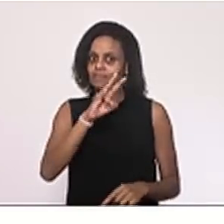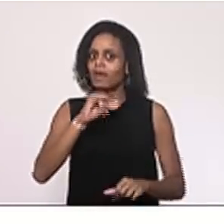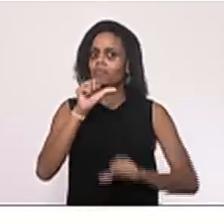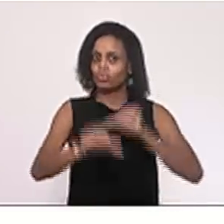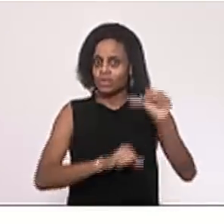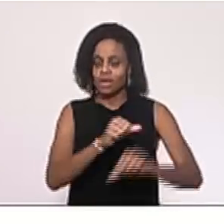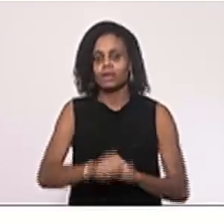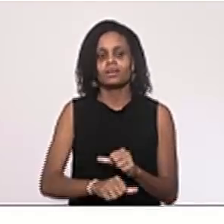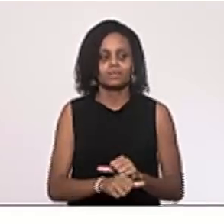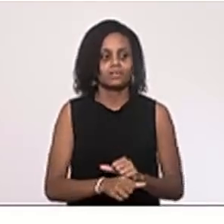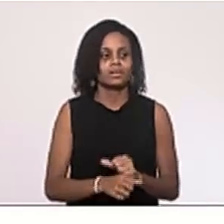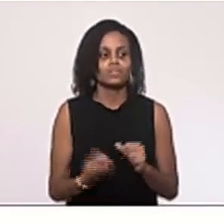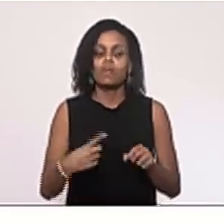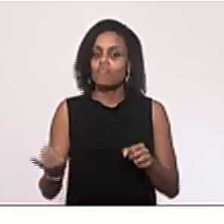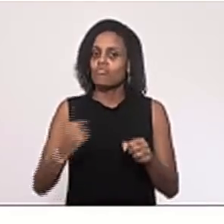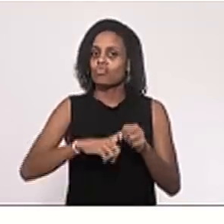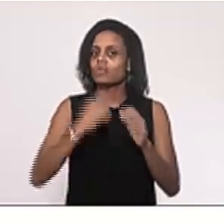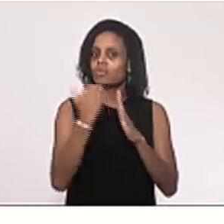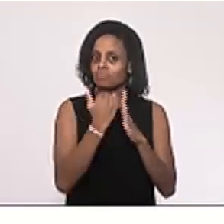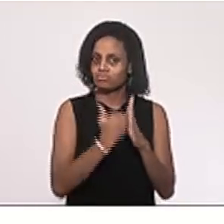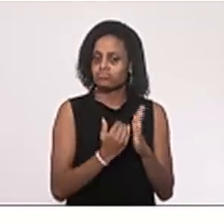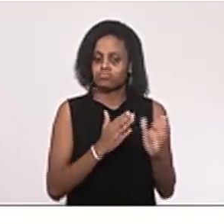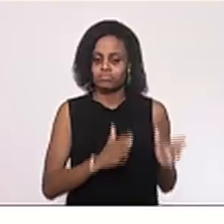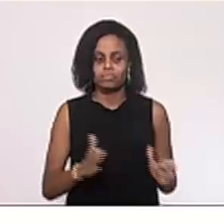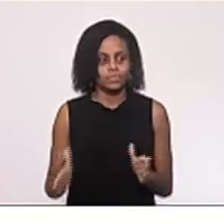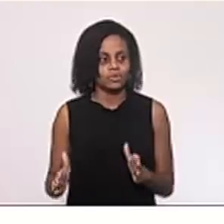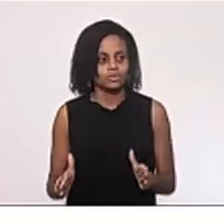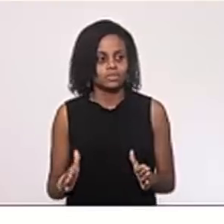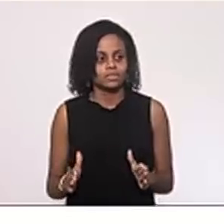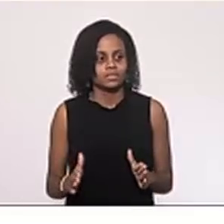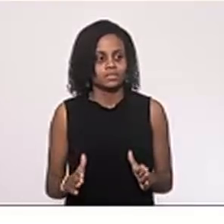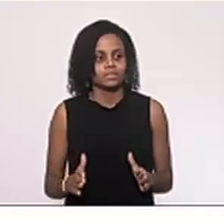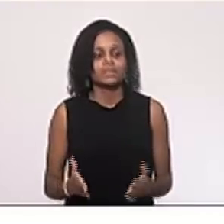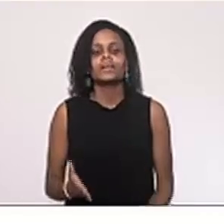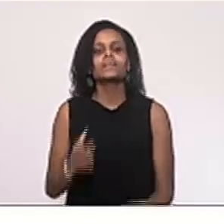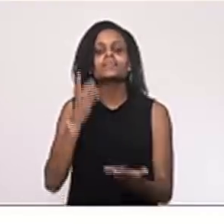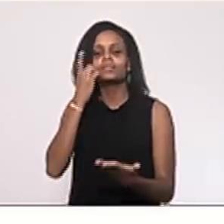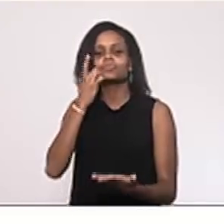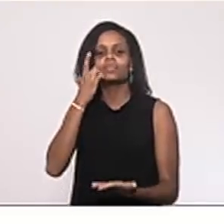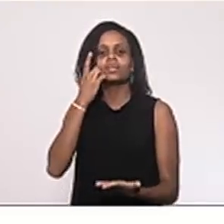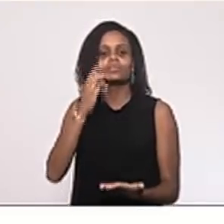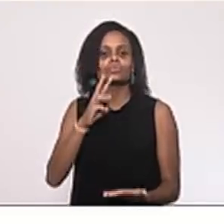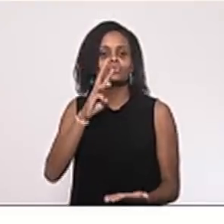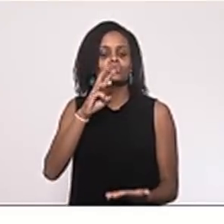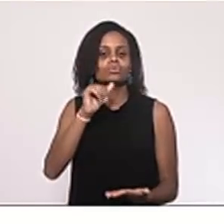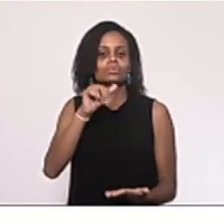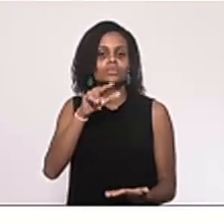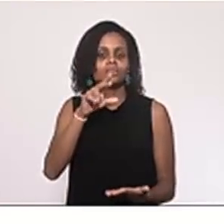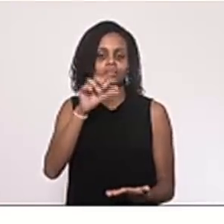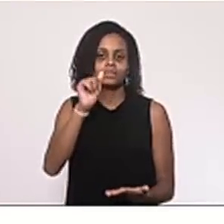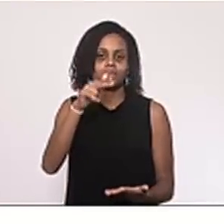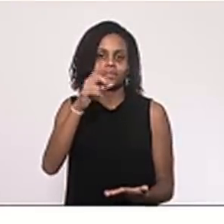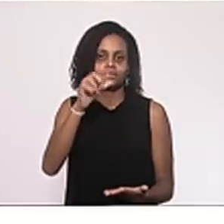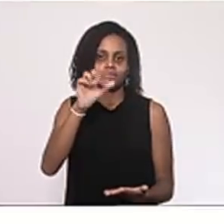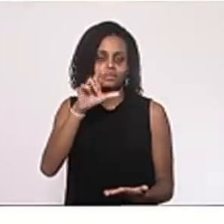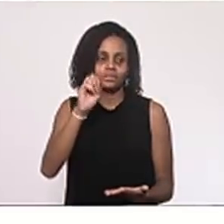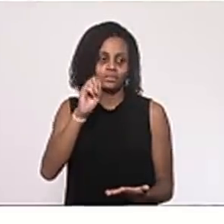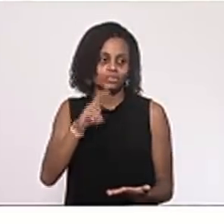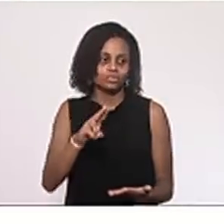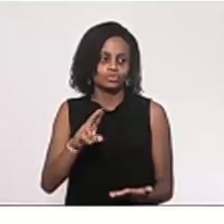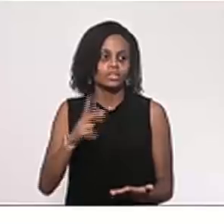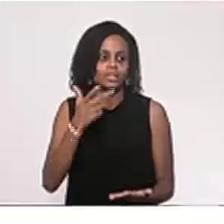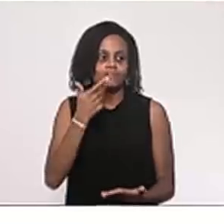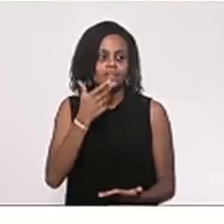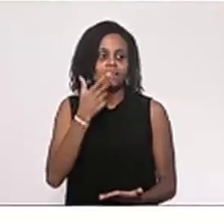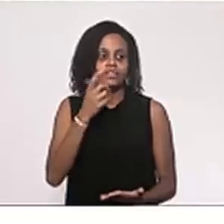e nós vamos restaurar a ordem. Para finalizar, deputado Anderson. Deputado Rodrigo, eu queria só falar um